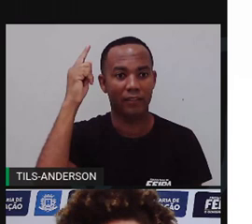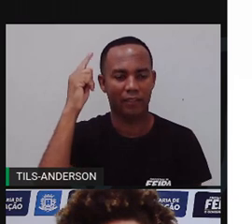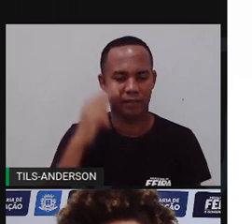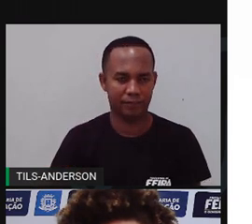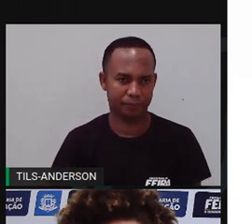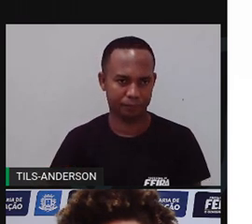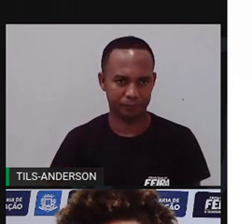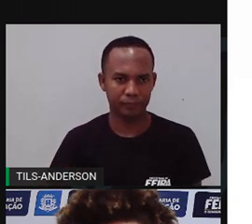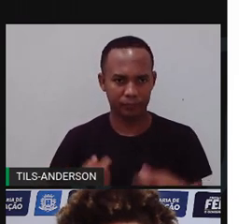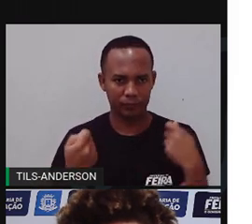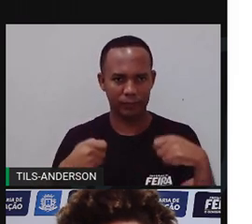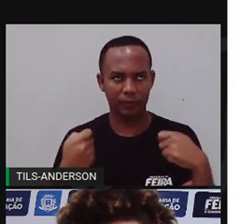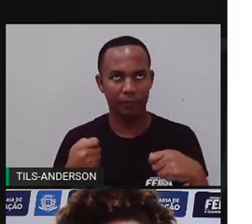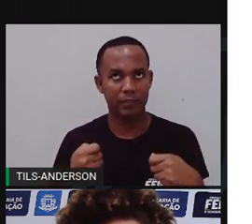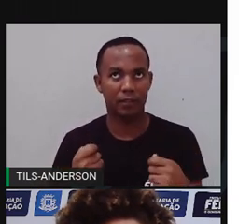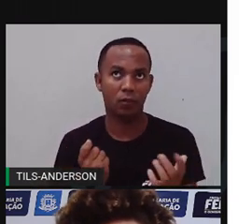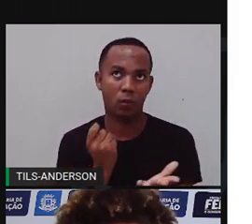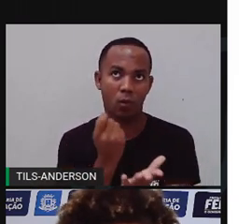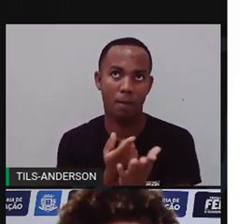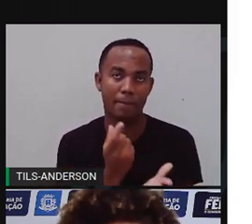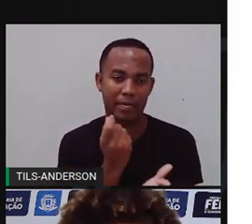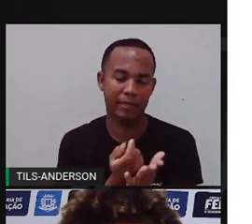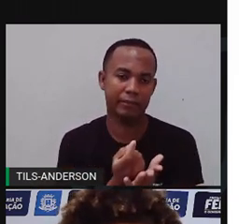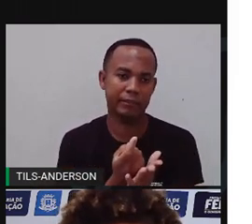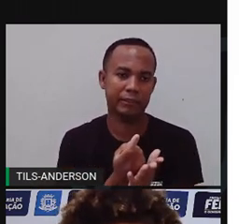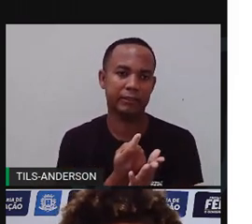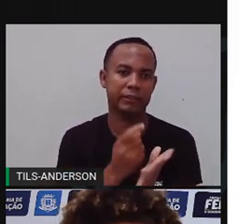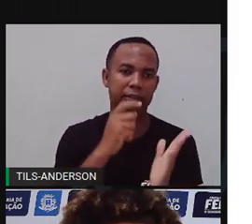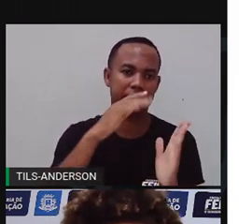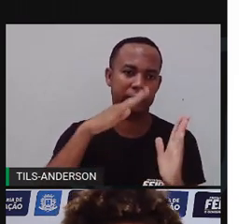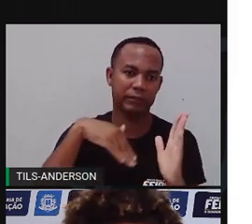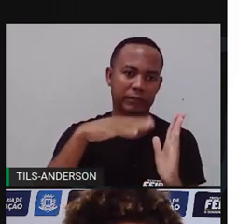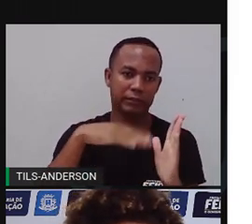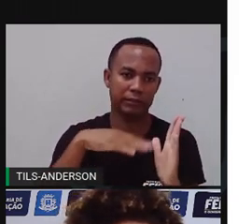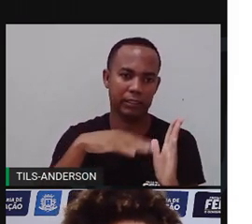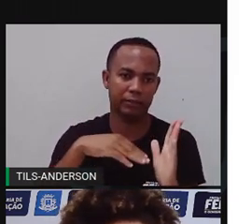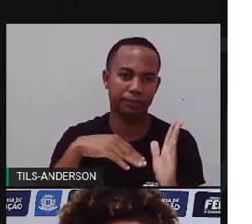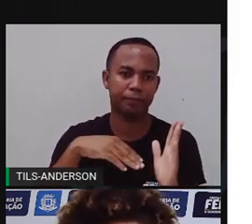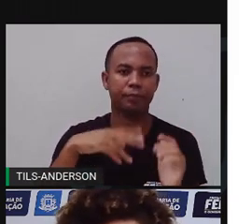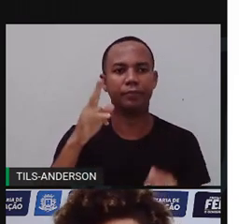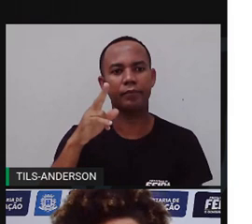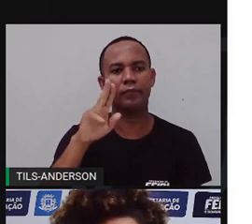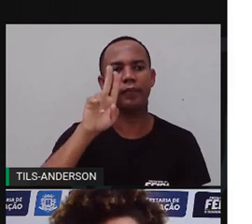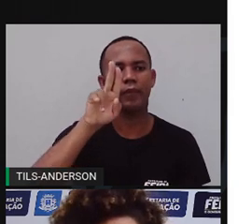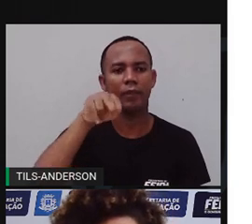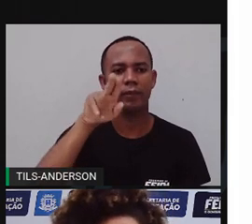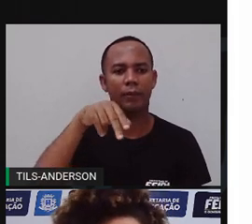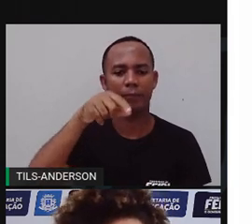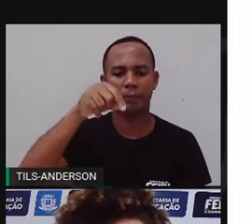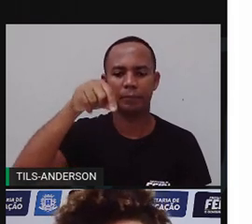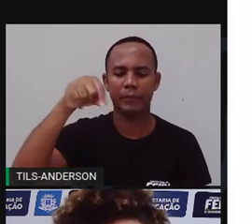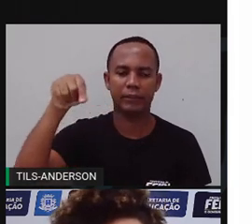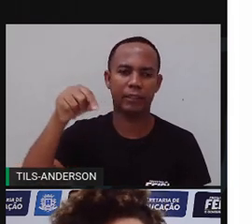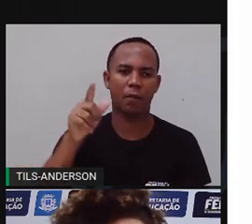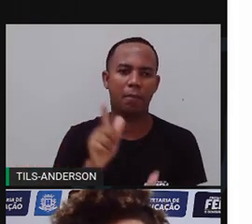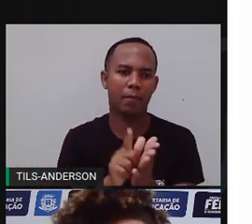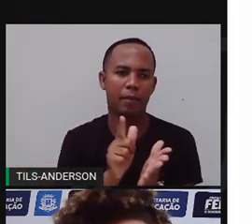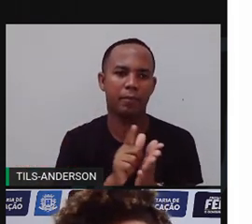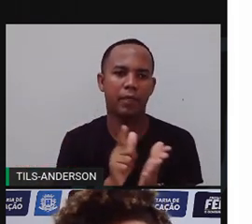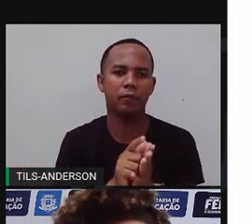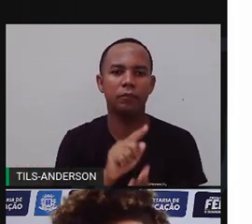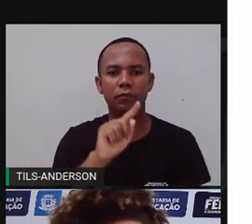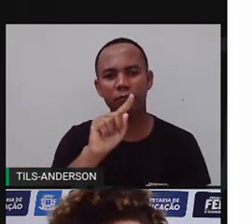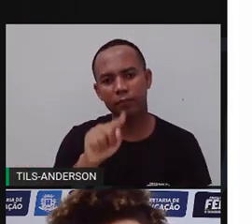Precisamos comprar tinta, pincel e papel. Olha só. Dois pontos. Travessão e vírgula. E